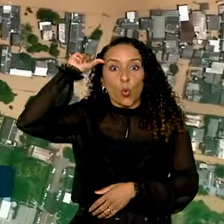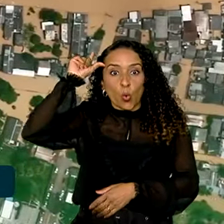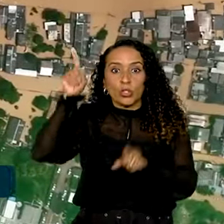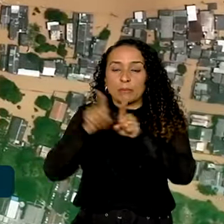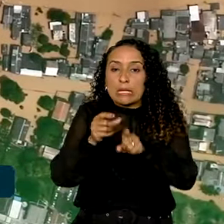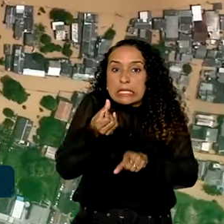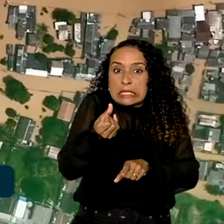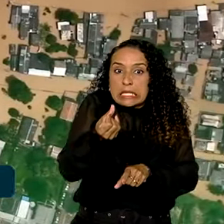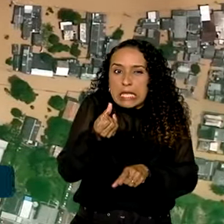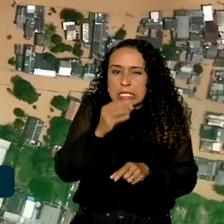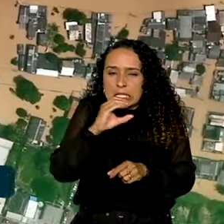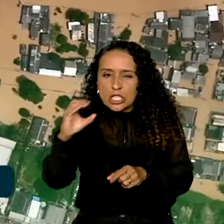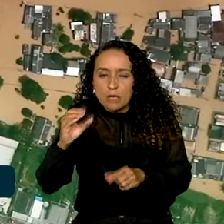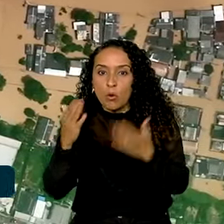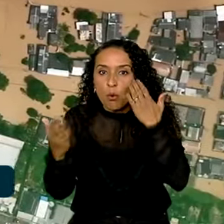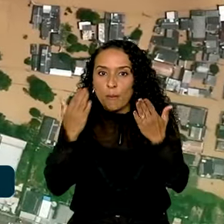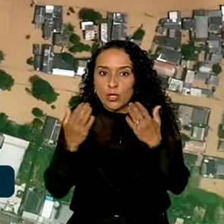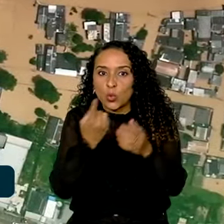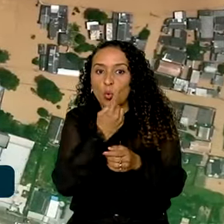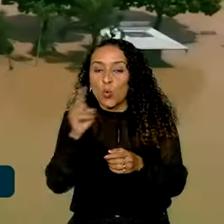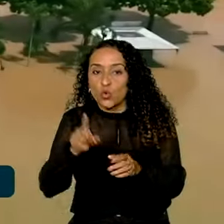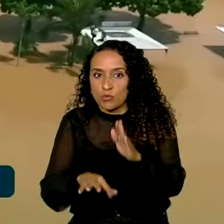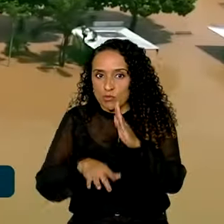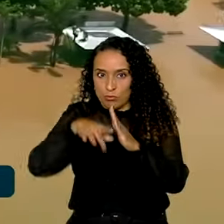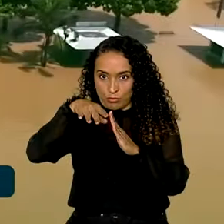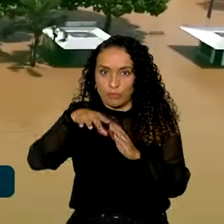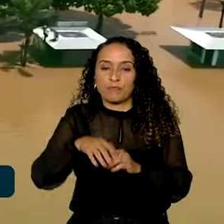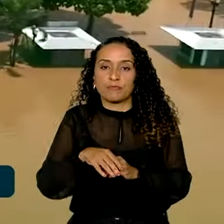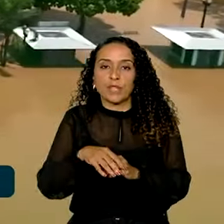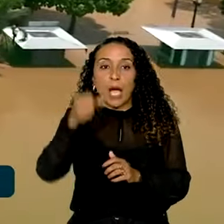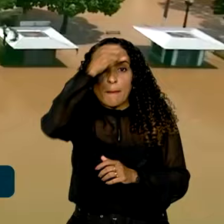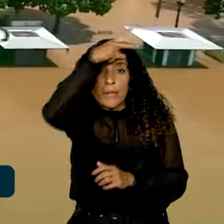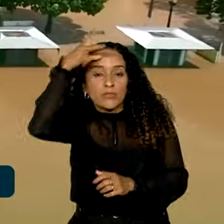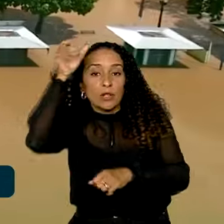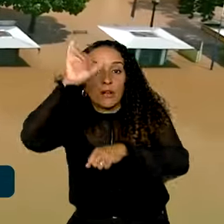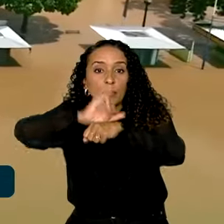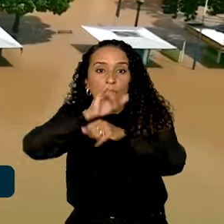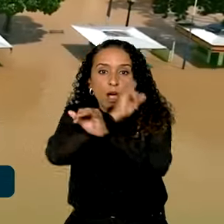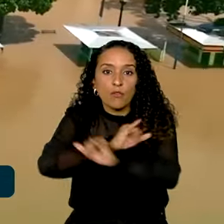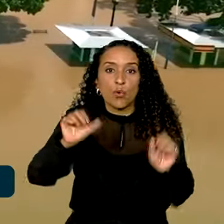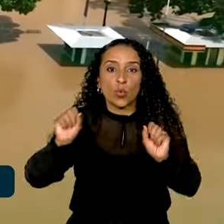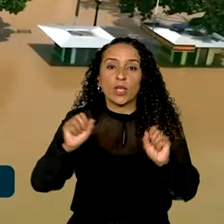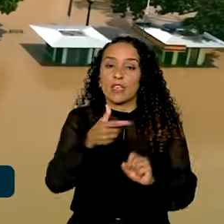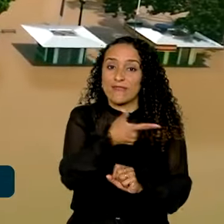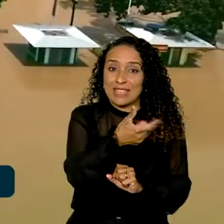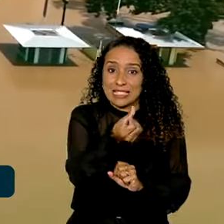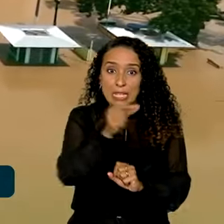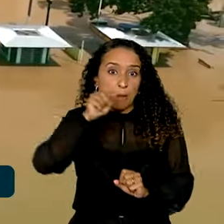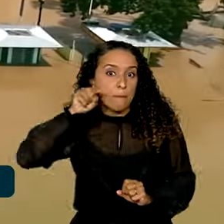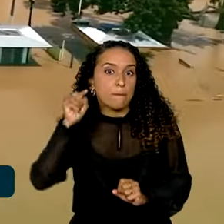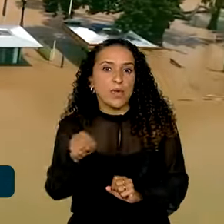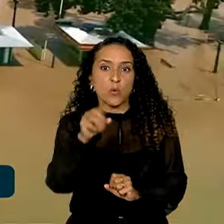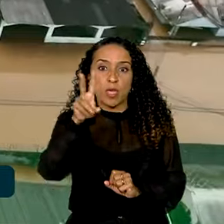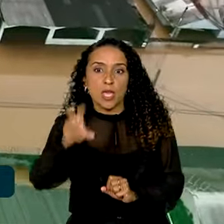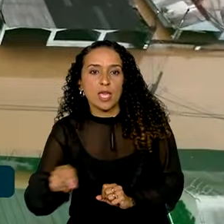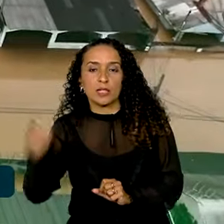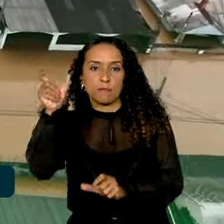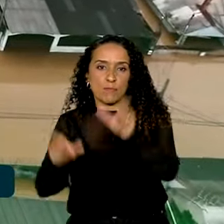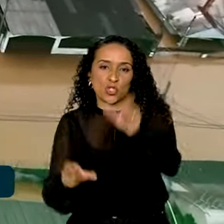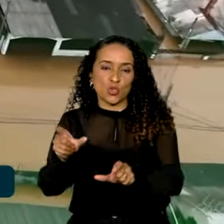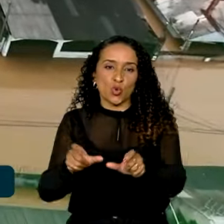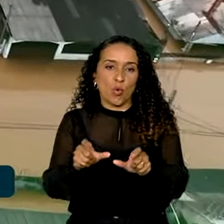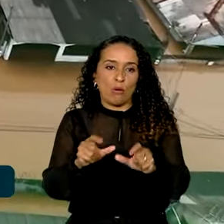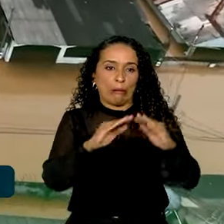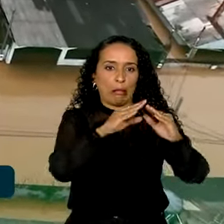6 centímetros em relação à última enchente. A Prefeitura da capital informou que são 26.500 pessoas